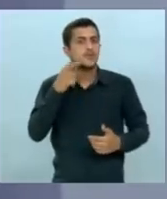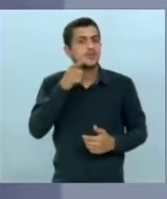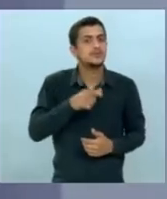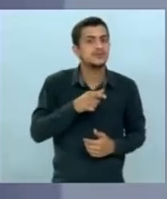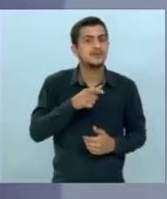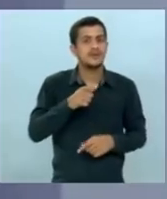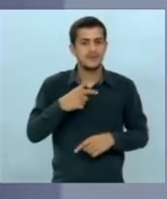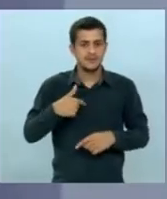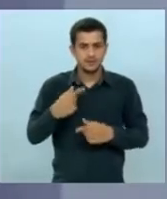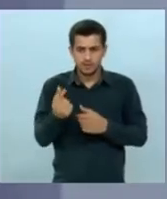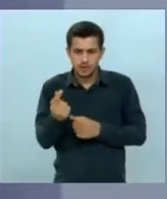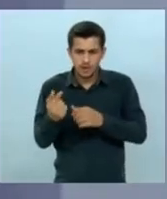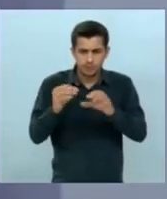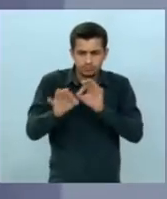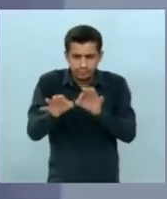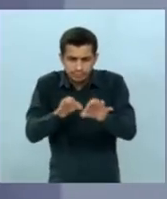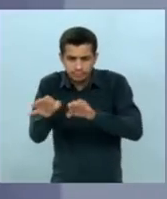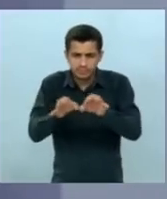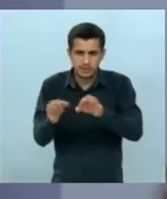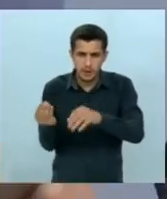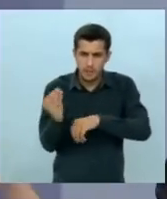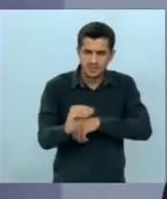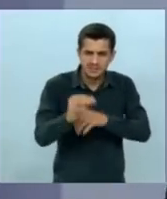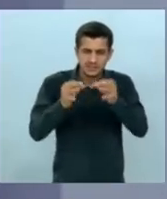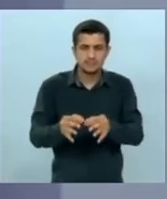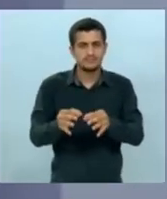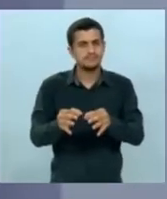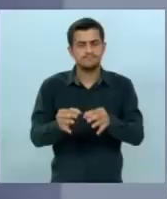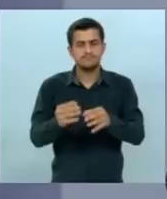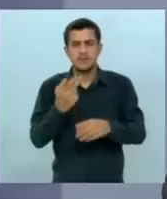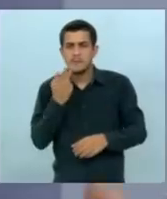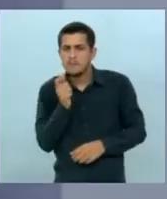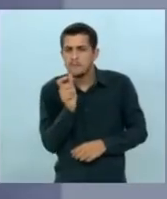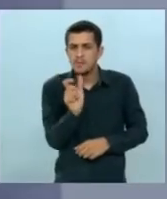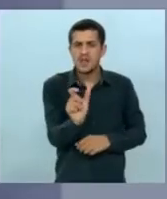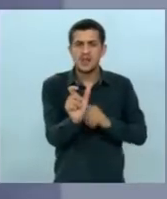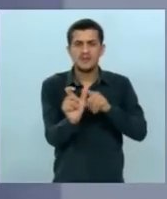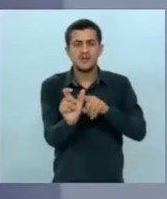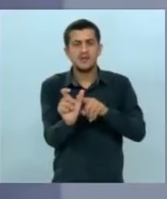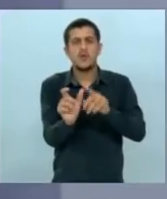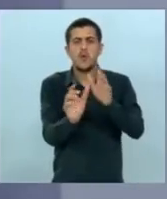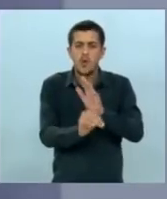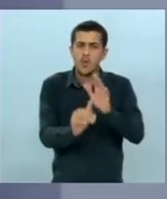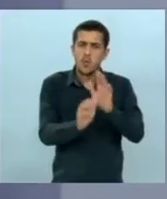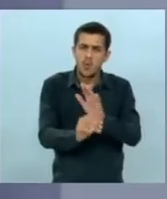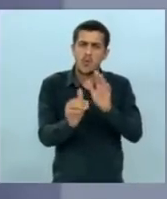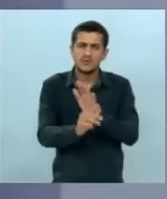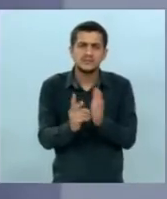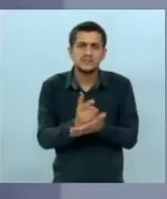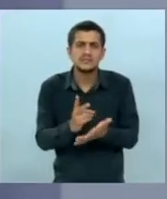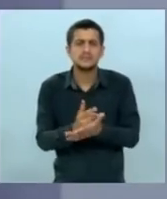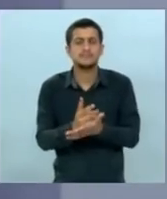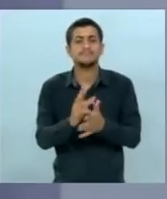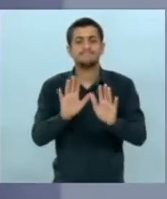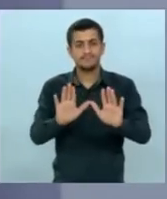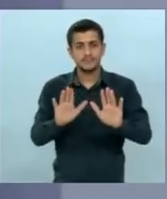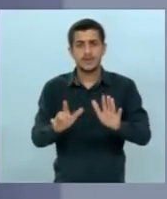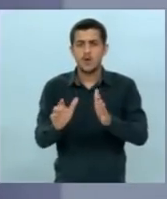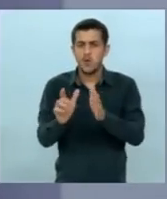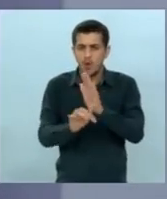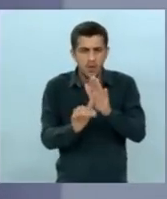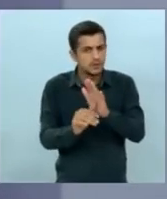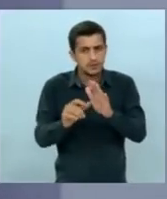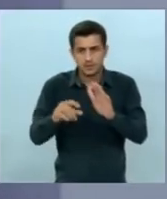fazendo esse orçamento e aplicando nisso aqui. A palavra que usa corrupção, corrupção. Corrupção é obrigatório ao combate em